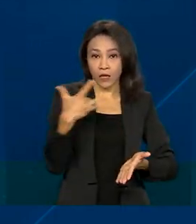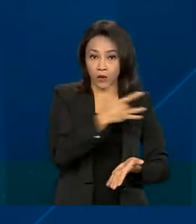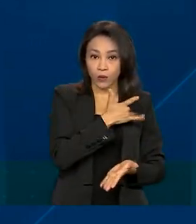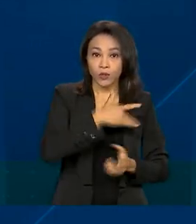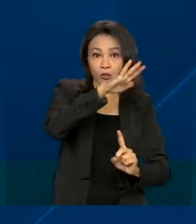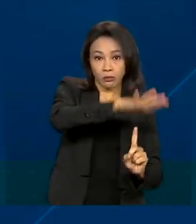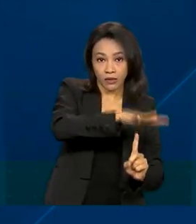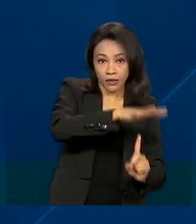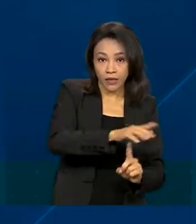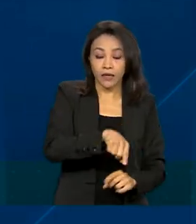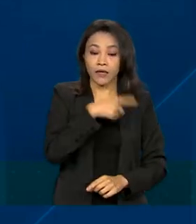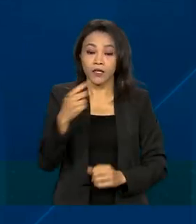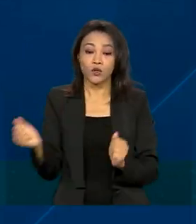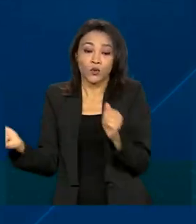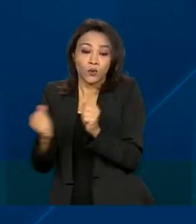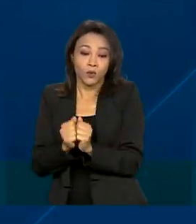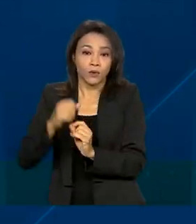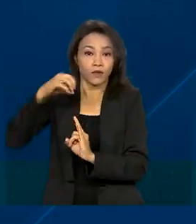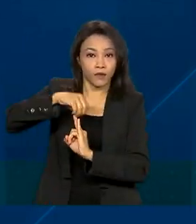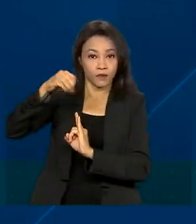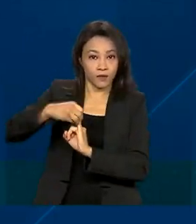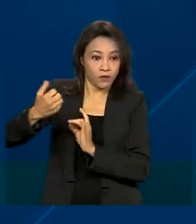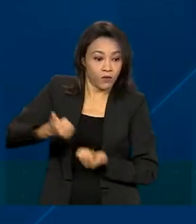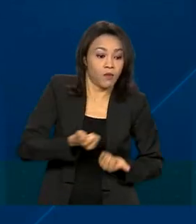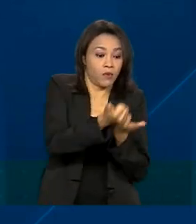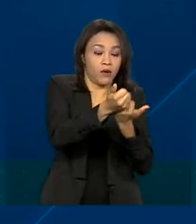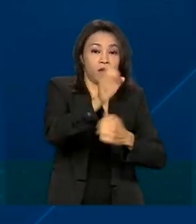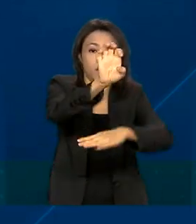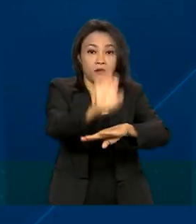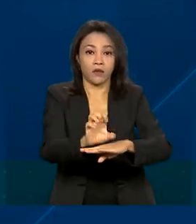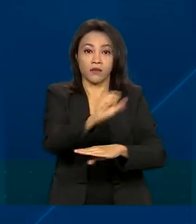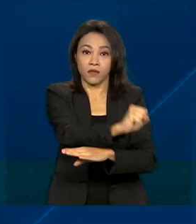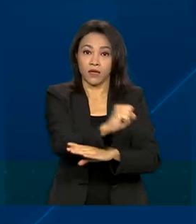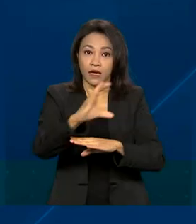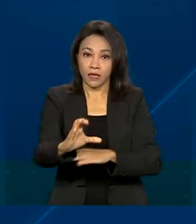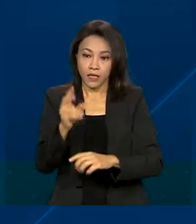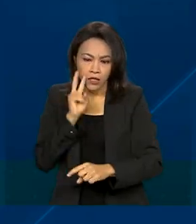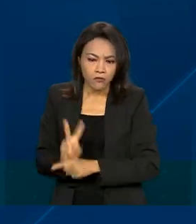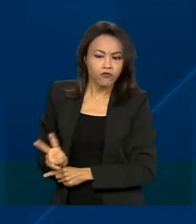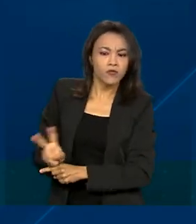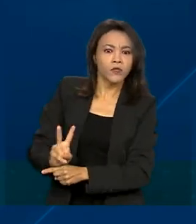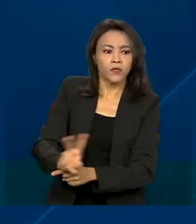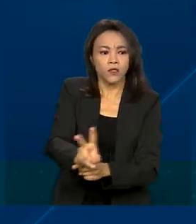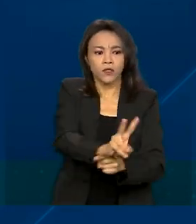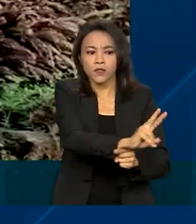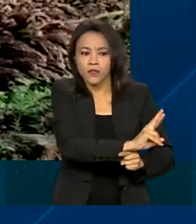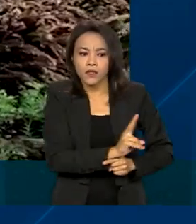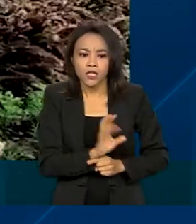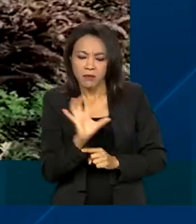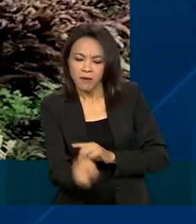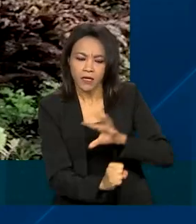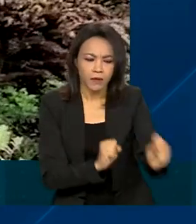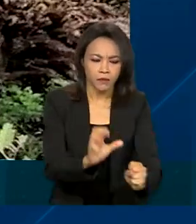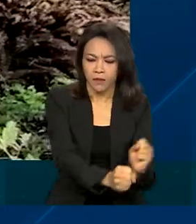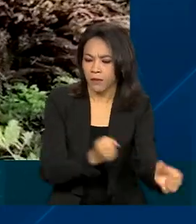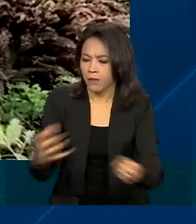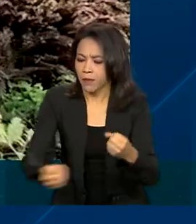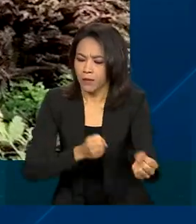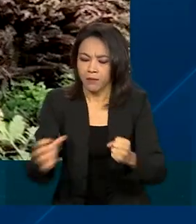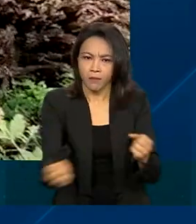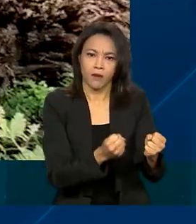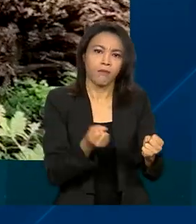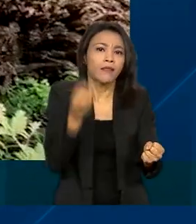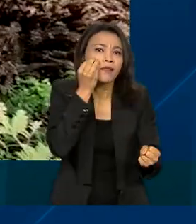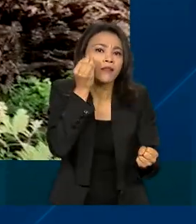e a Fiocruz estão apoiando Santa Catarina nas ações de vigilância epidemiológica e na captura de roedores silvestres para